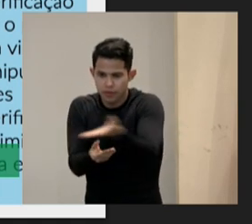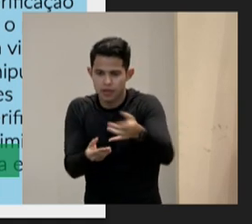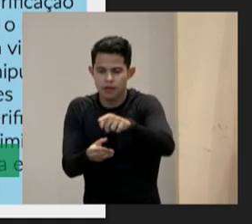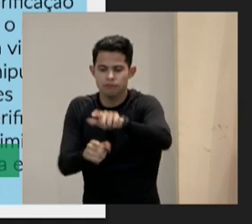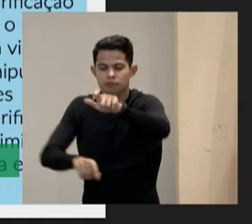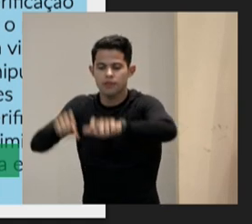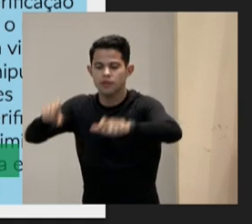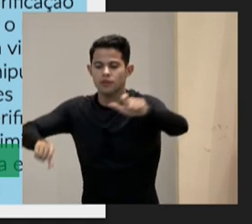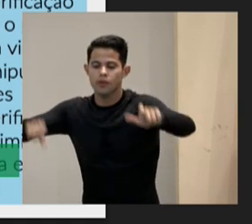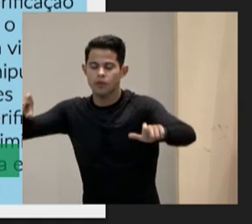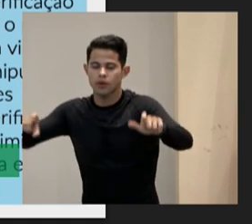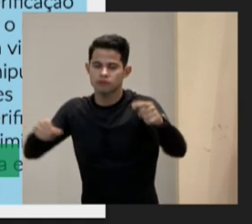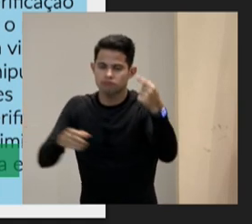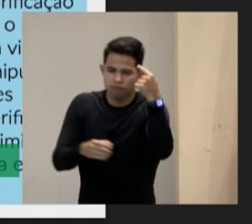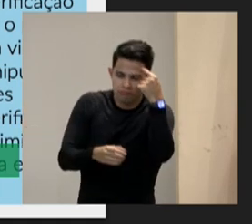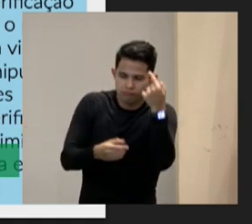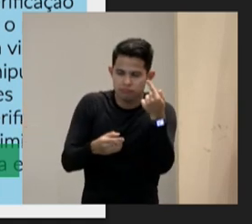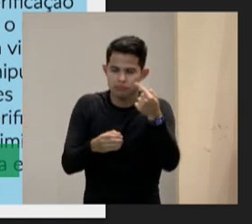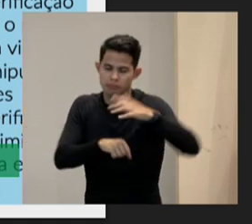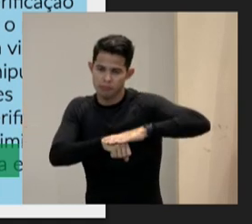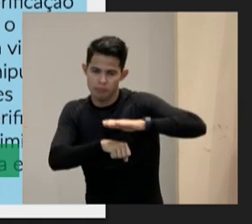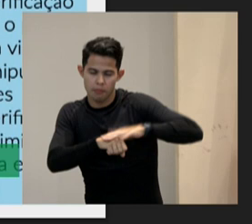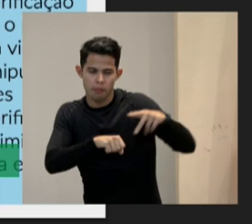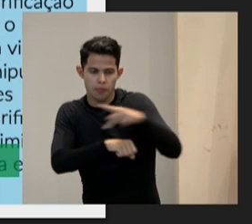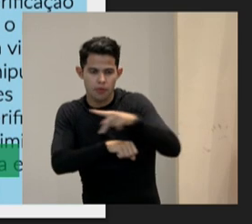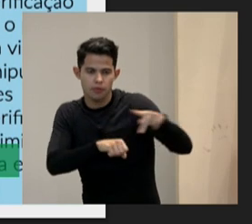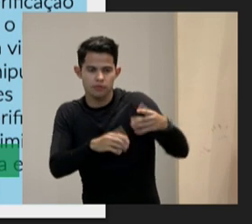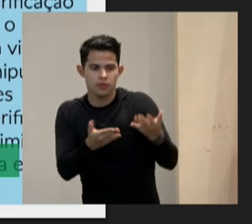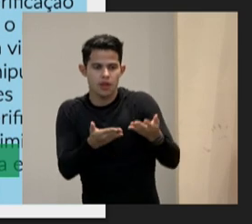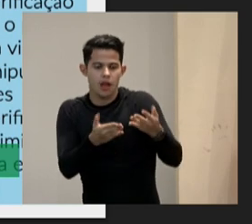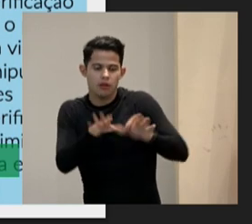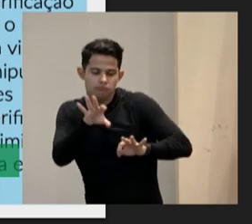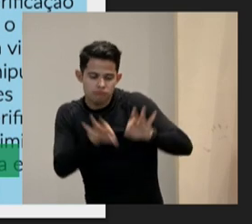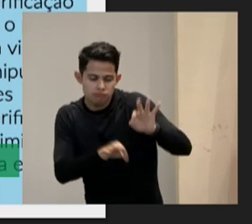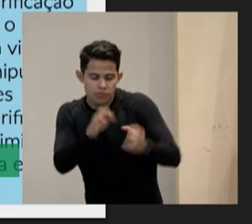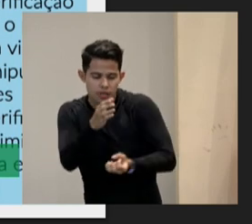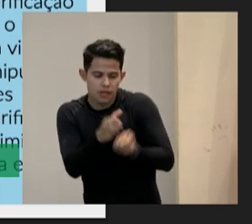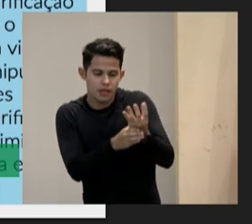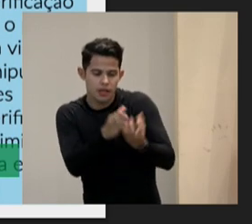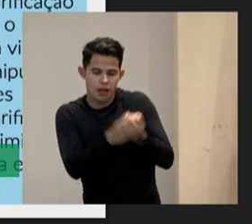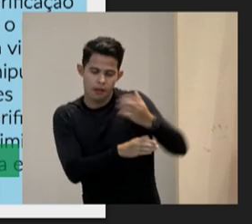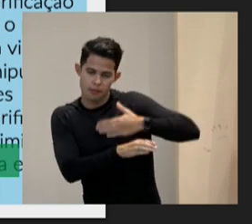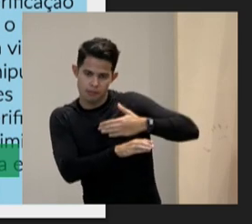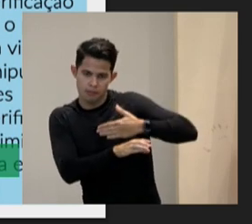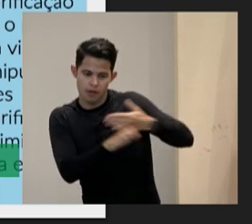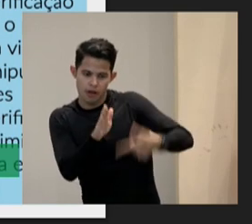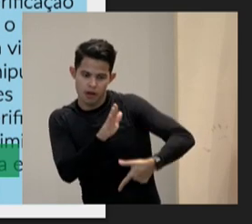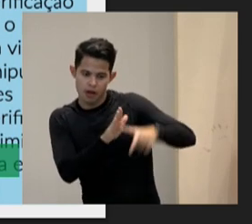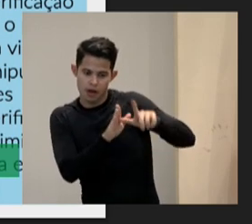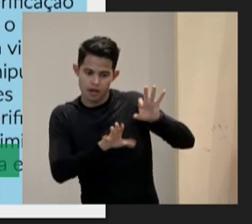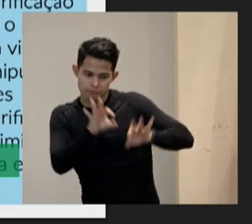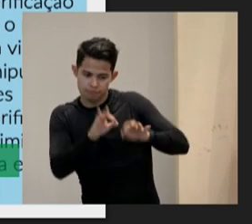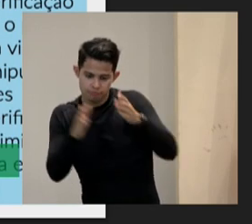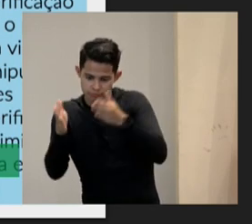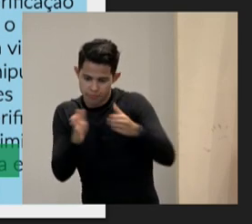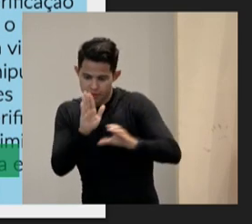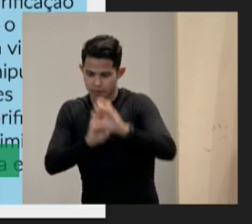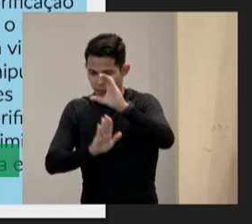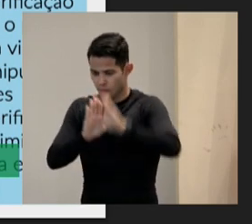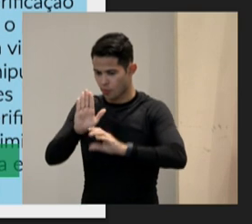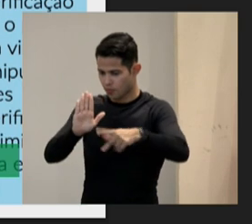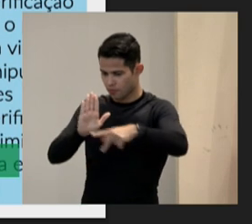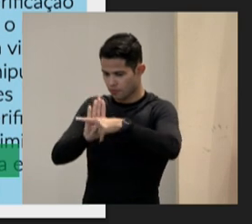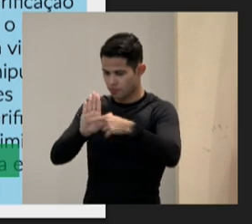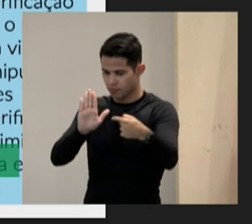ampliando essa organização do meu planejamento essa organização do currículo e isto